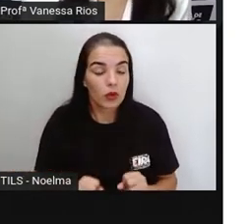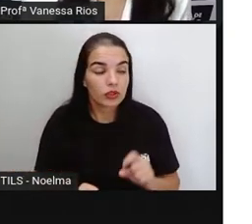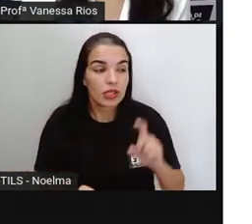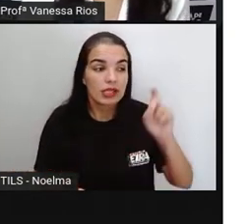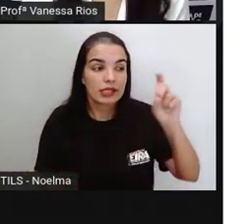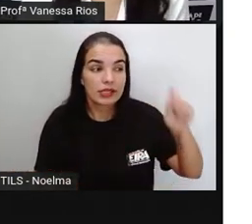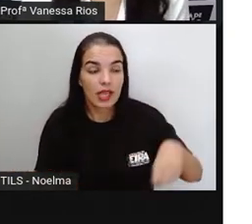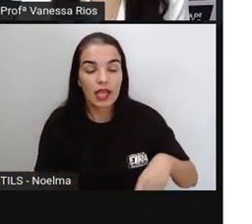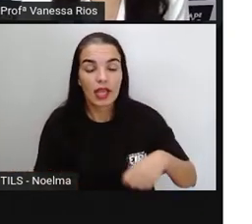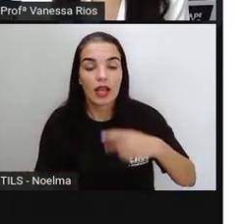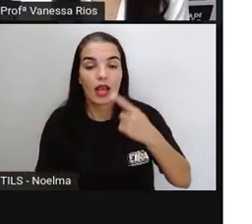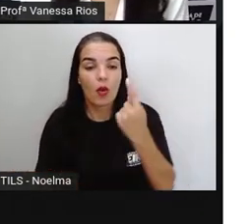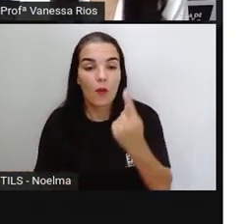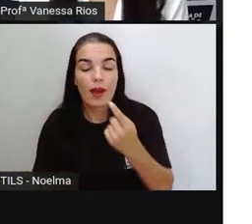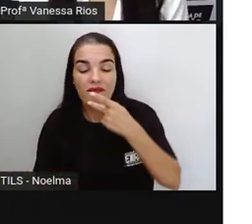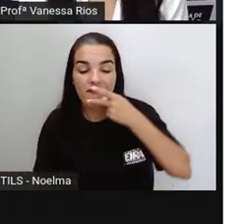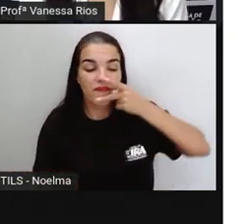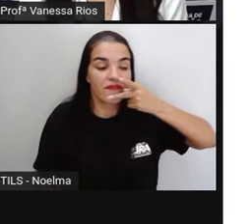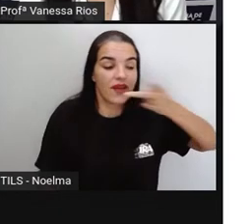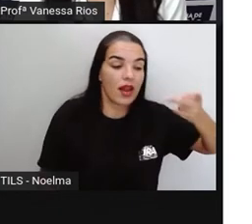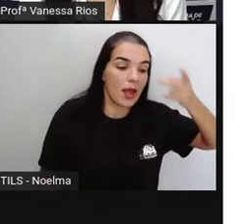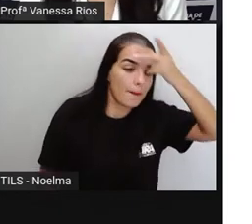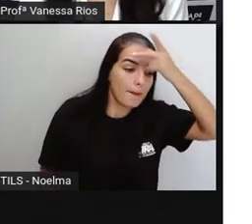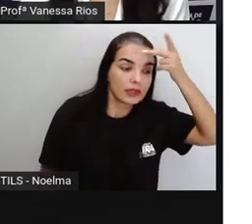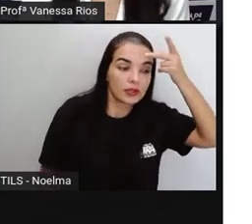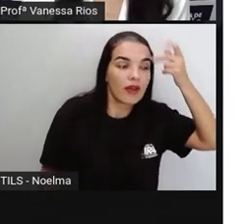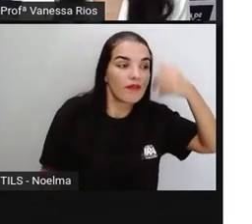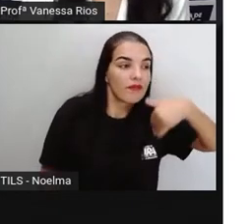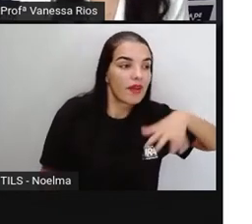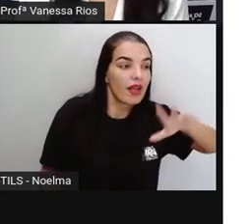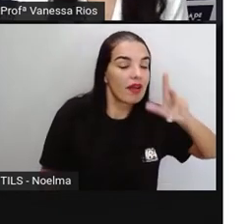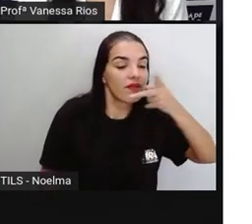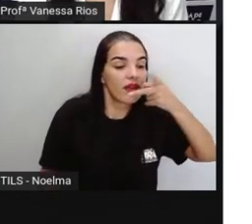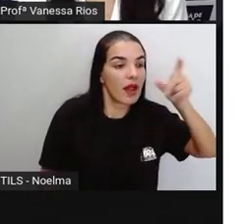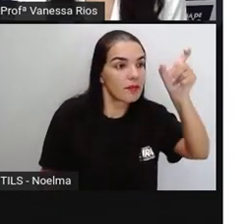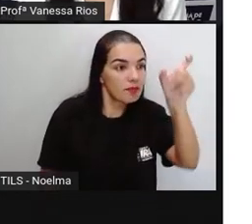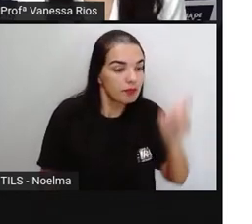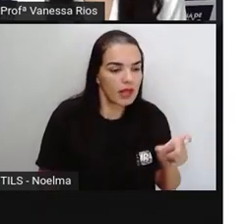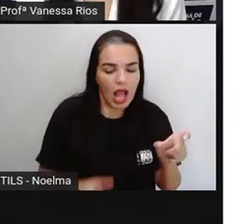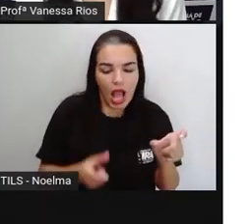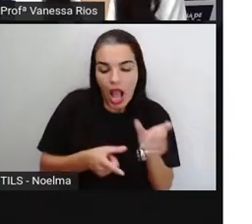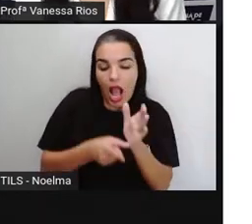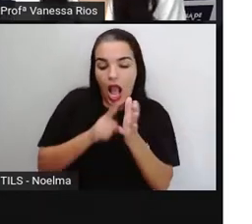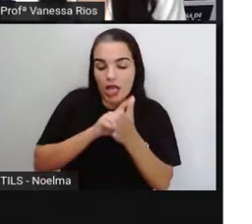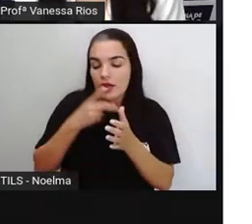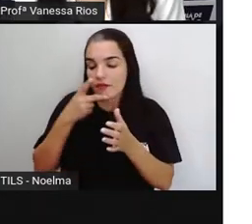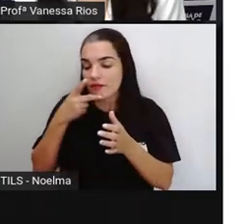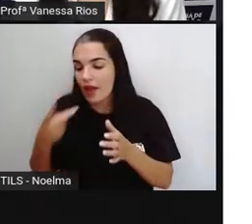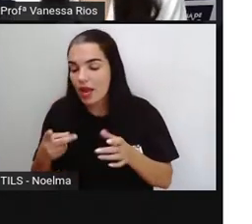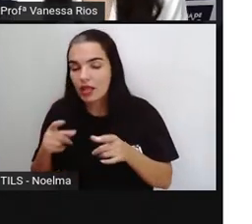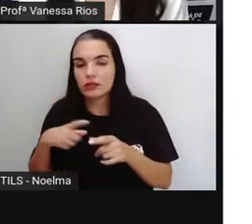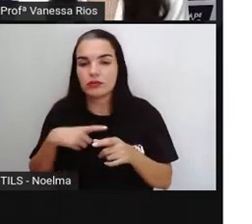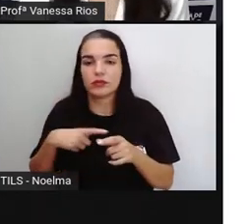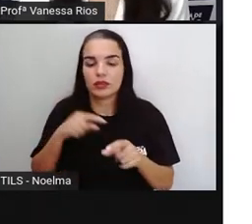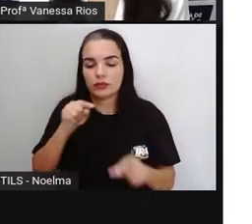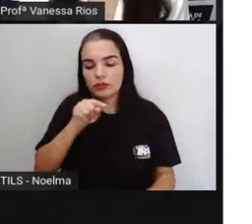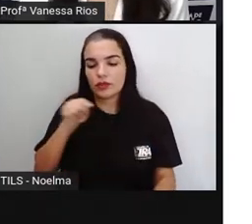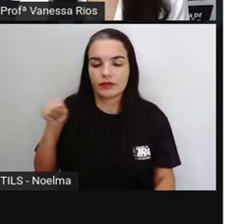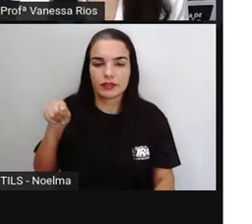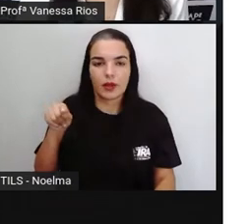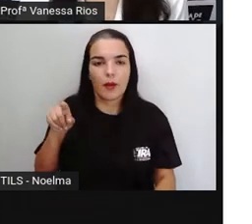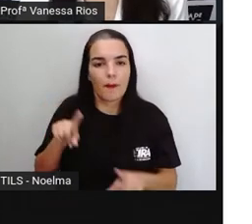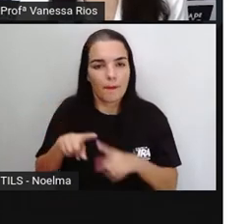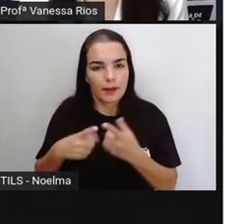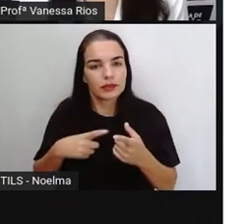né? Quando alguém vai falar, quando um personagem vai falar, antes da fala aparece o travessão. Mas ele também